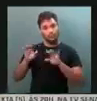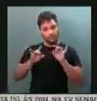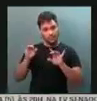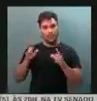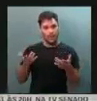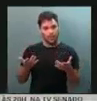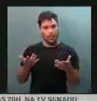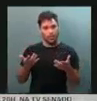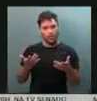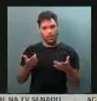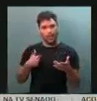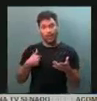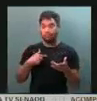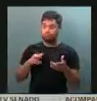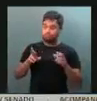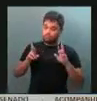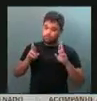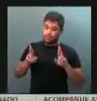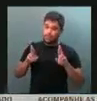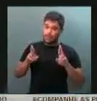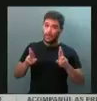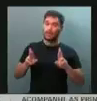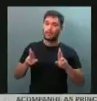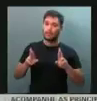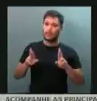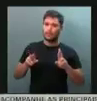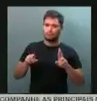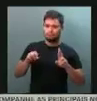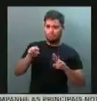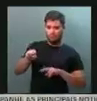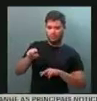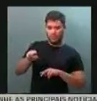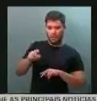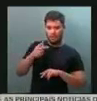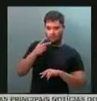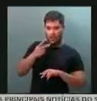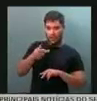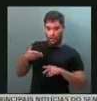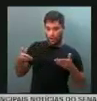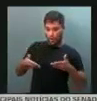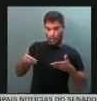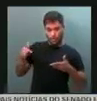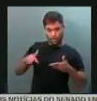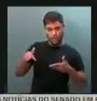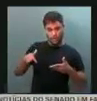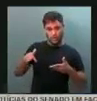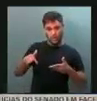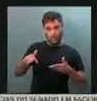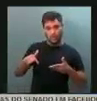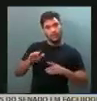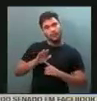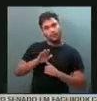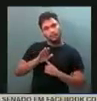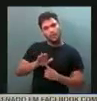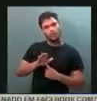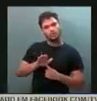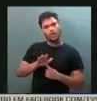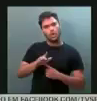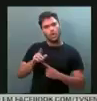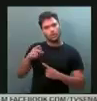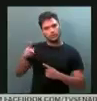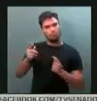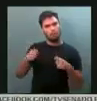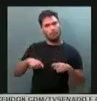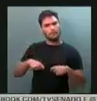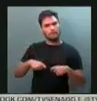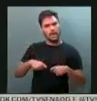Eu só espero, presidente, que isso que o senhor ofereceu aqui hoje e mostrou da sua capacidade